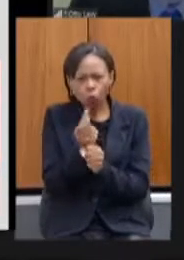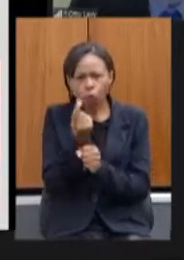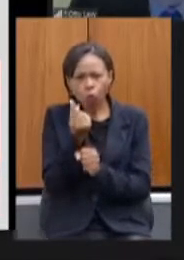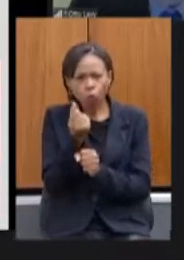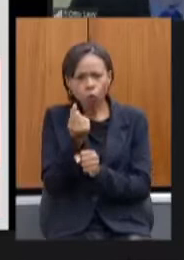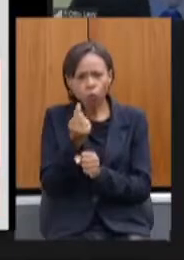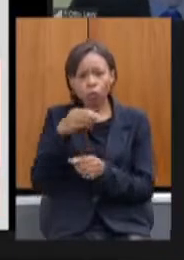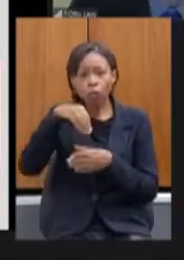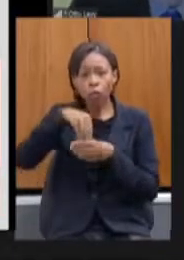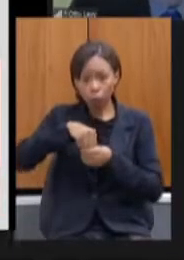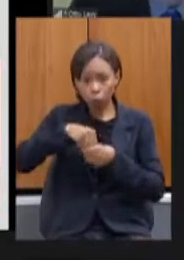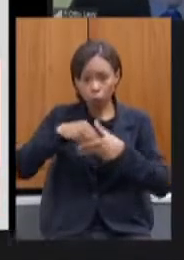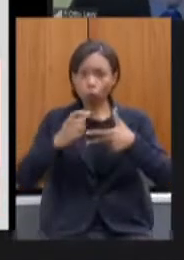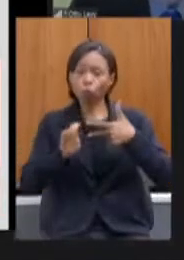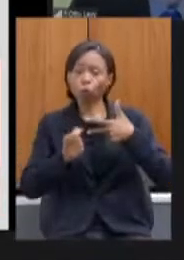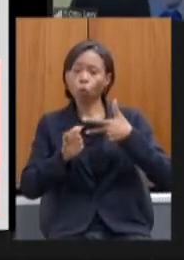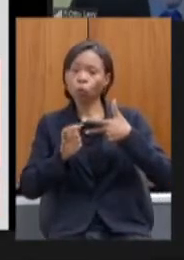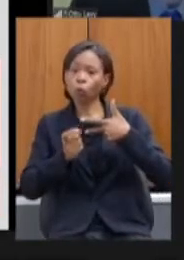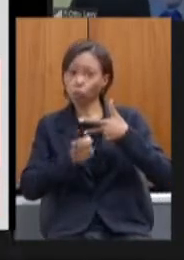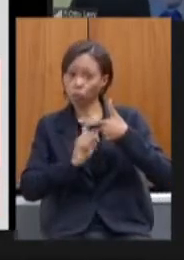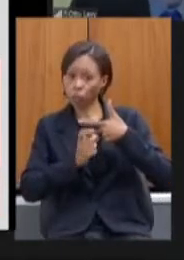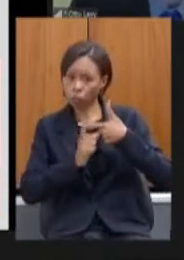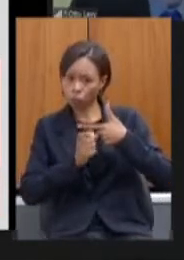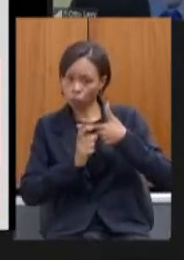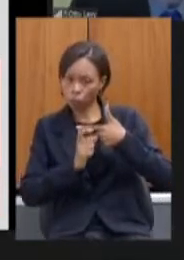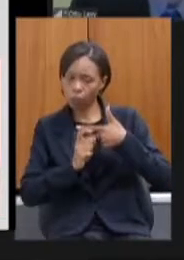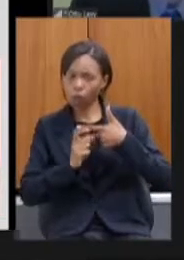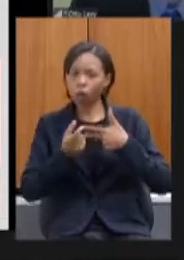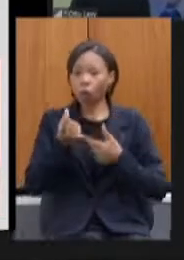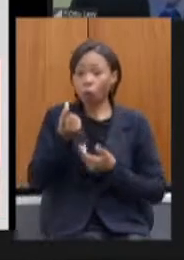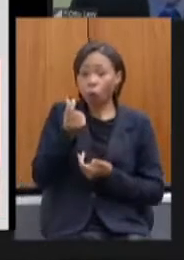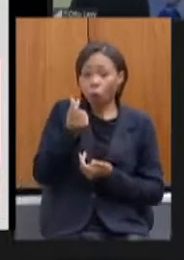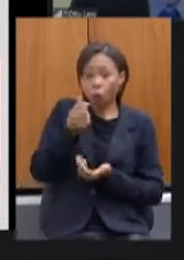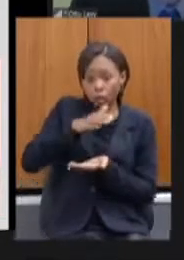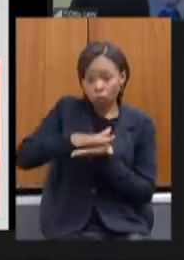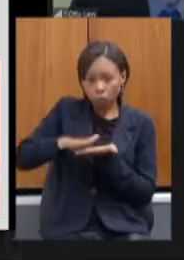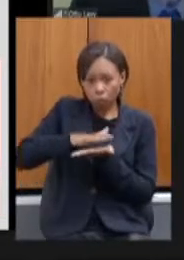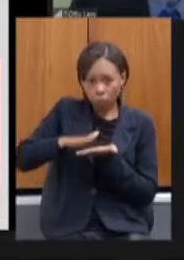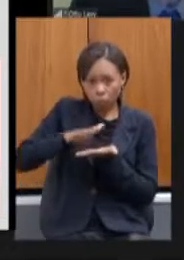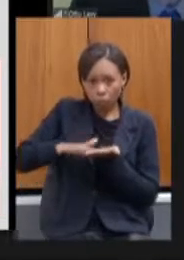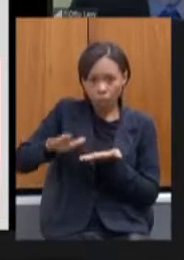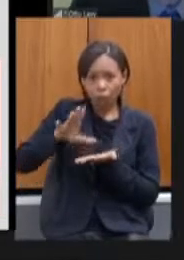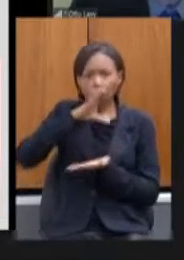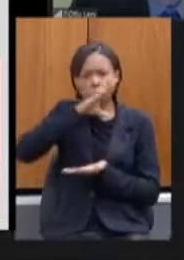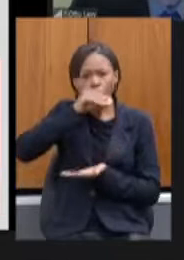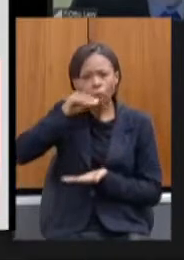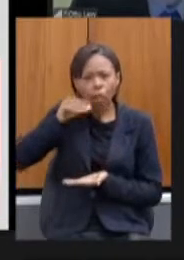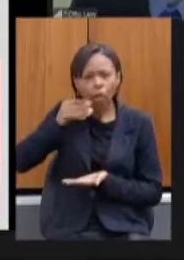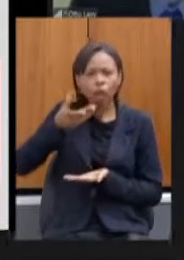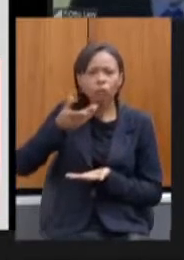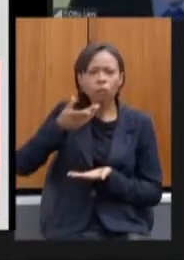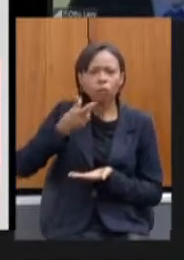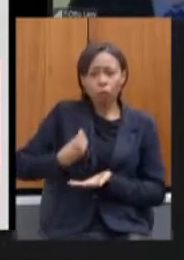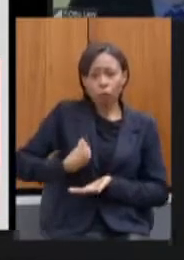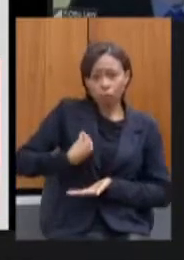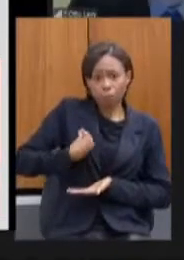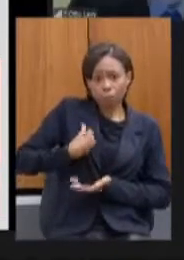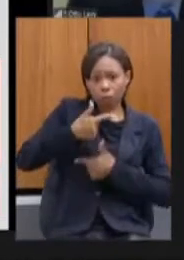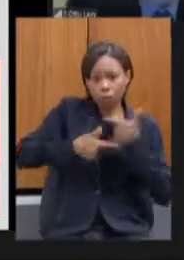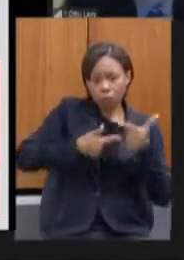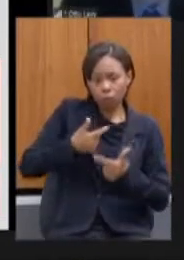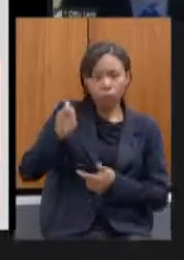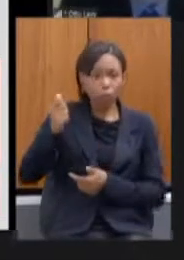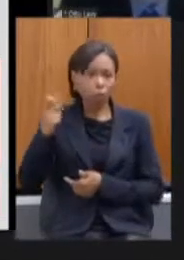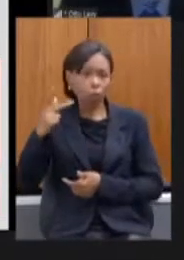executivo as despesas de pessoal de ativos e inativos em valor